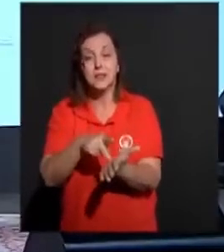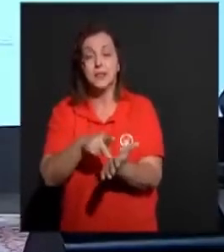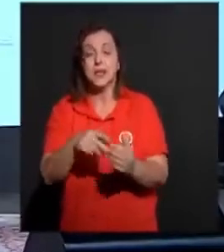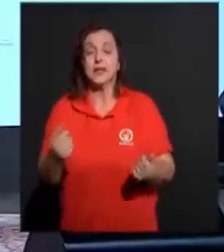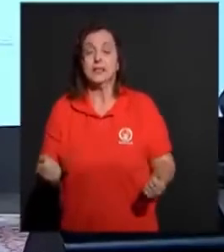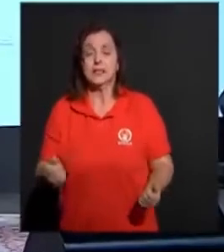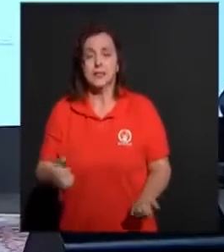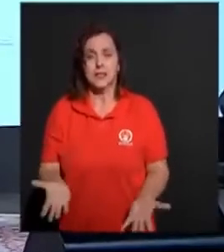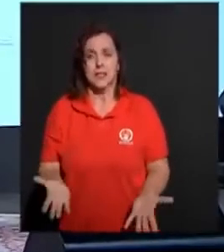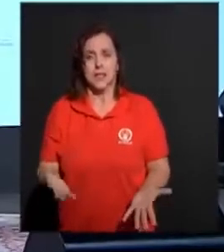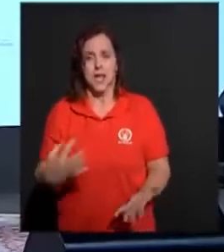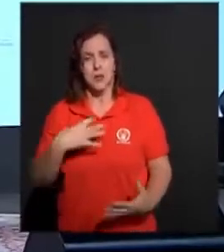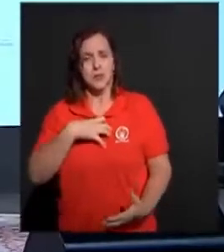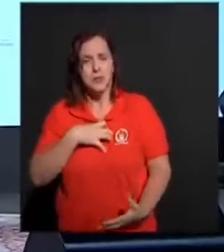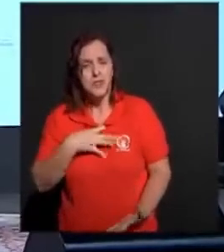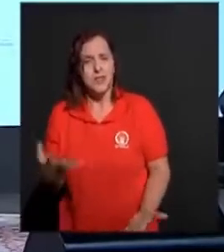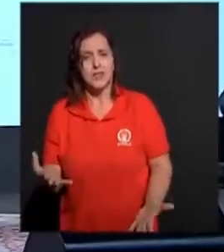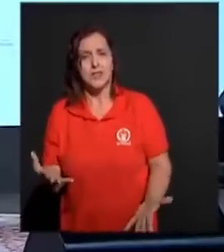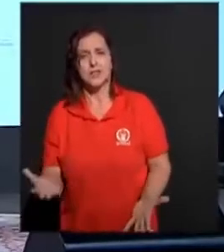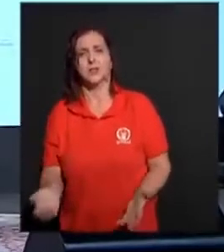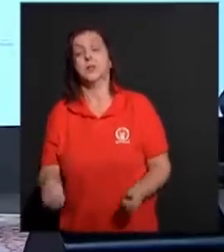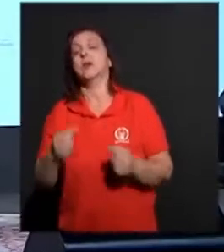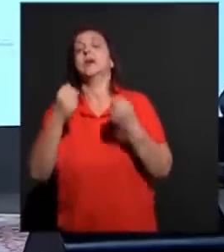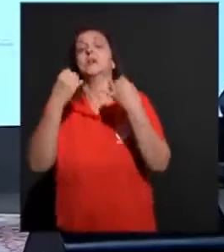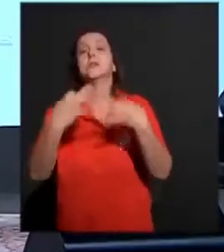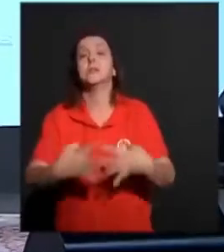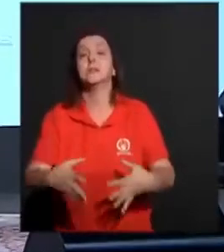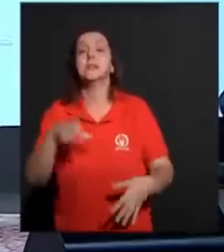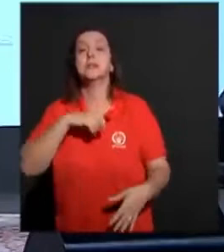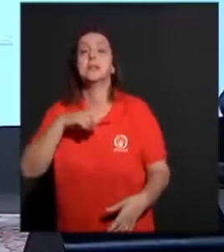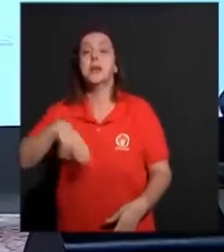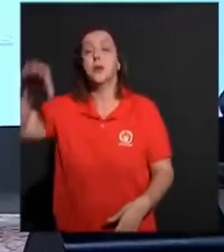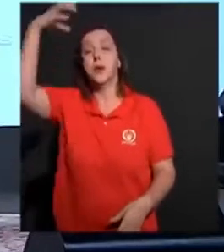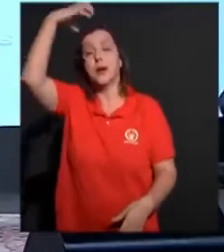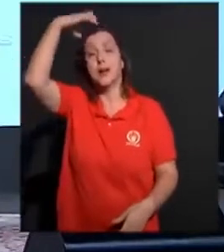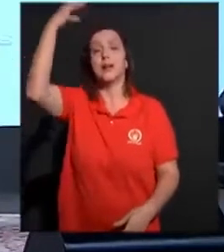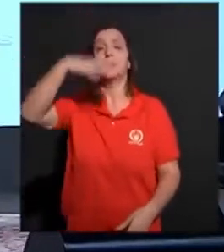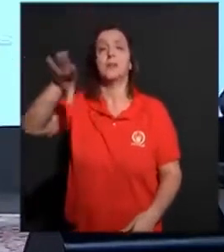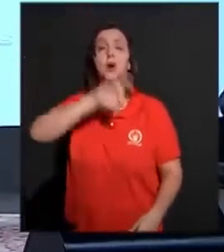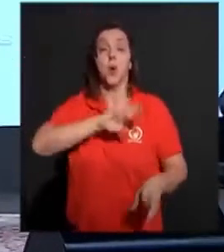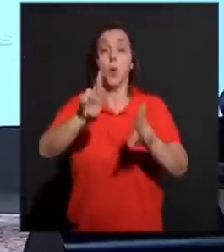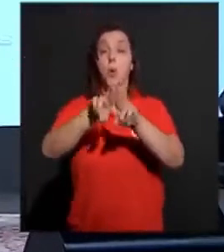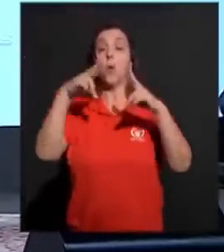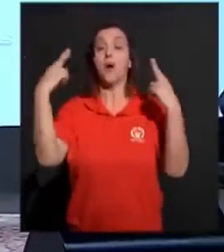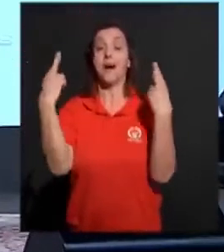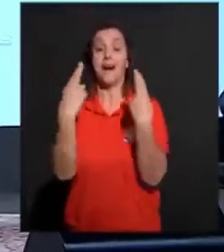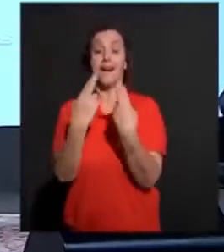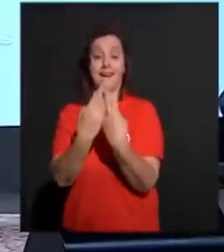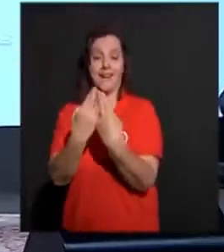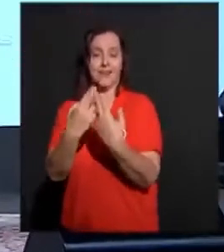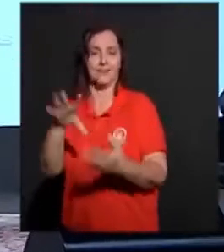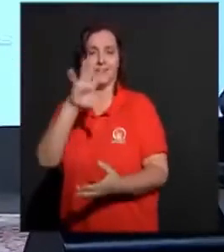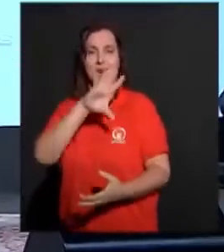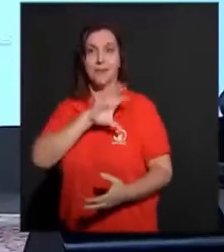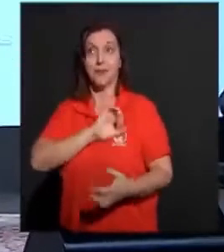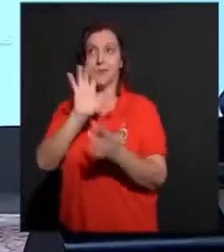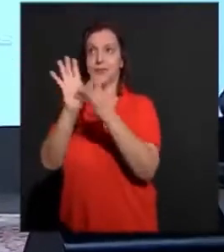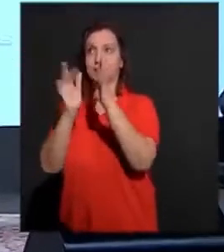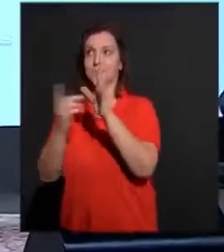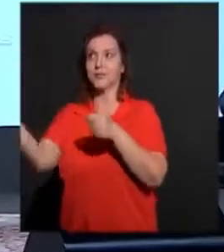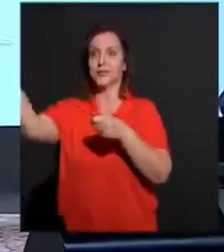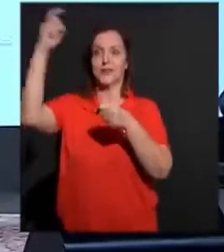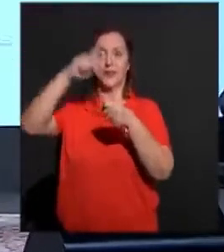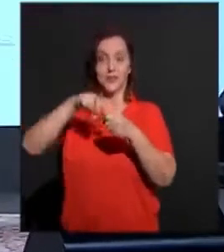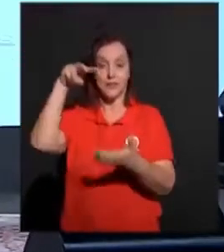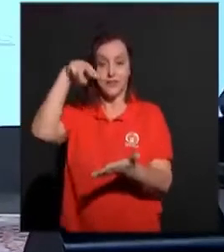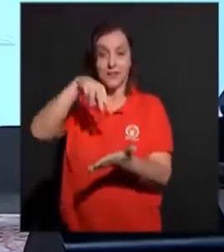ser assim. Eu estou anunciando. Existe um rei de amor. Eu faço parte de um reino de amor. voltará. Então vem. Vem